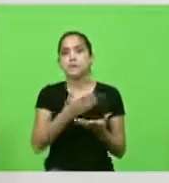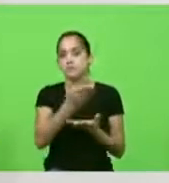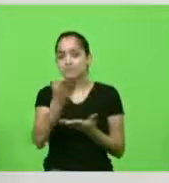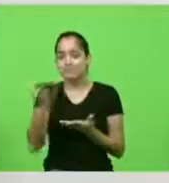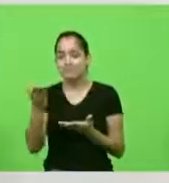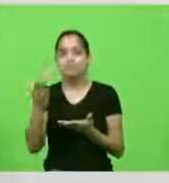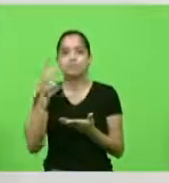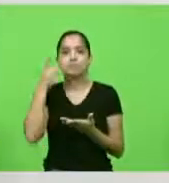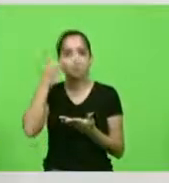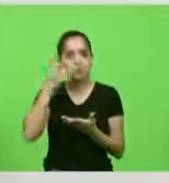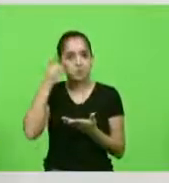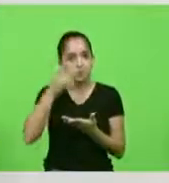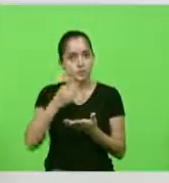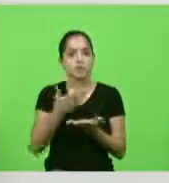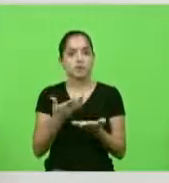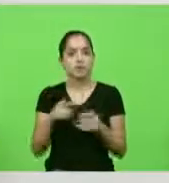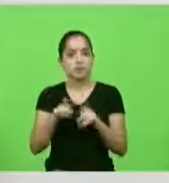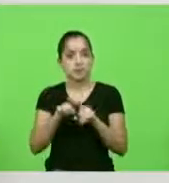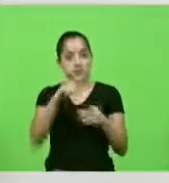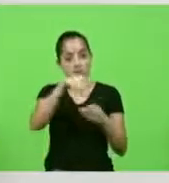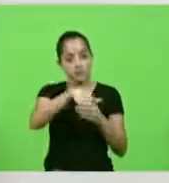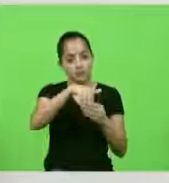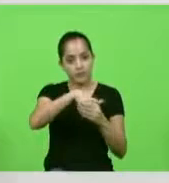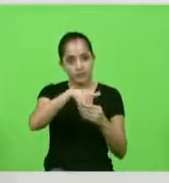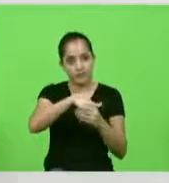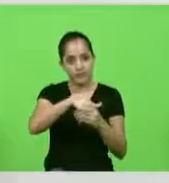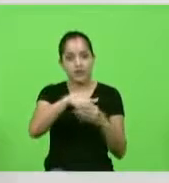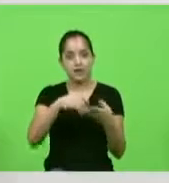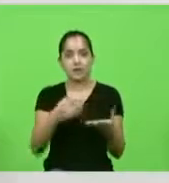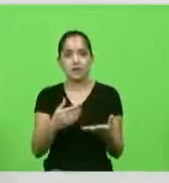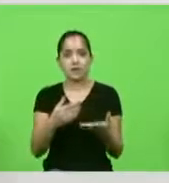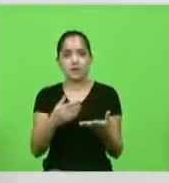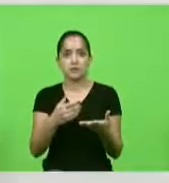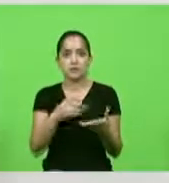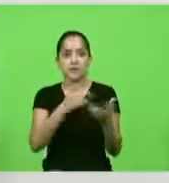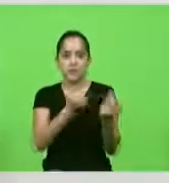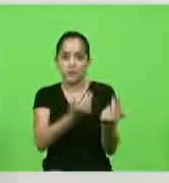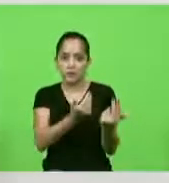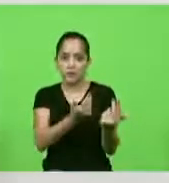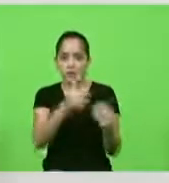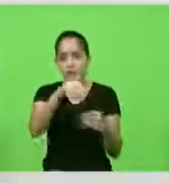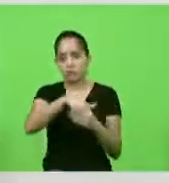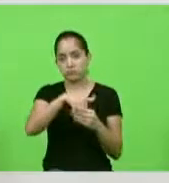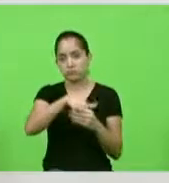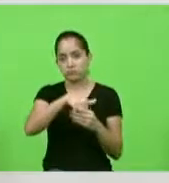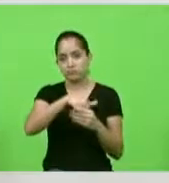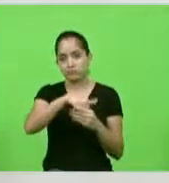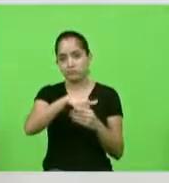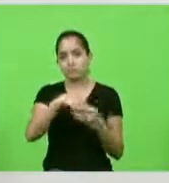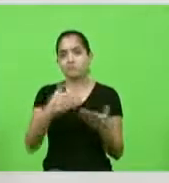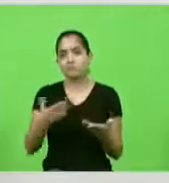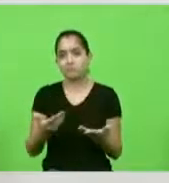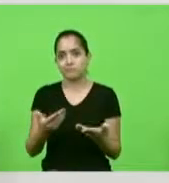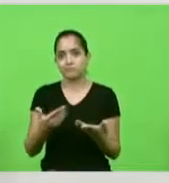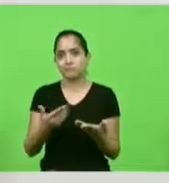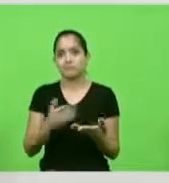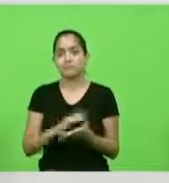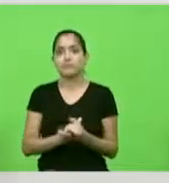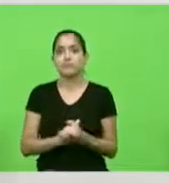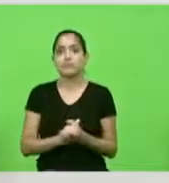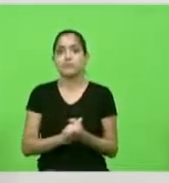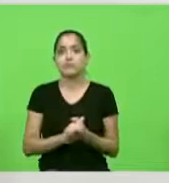fizeram votos no mesmo sentido que eu temos sido vítimas